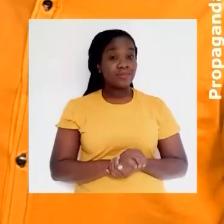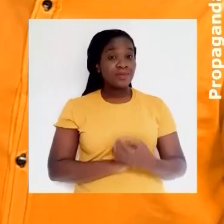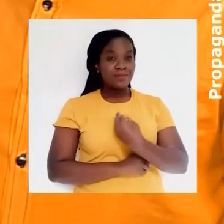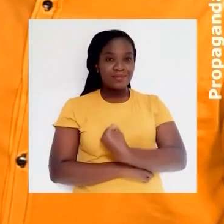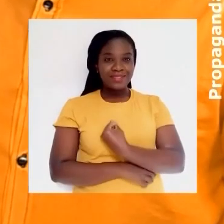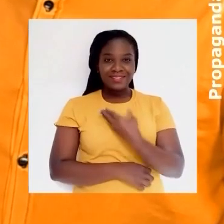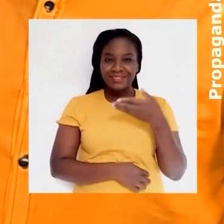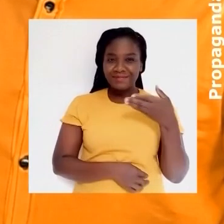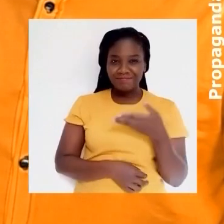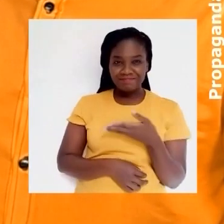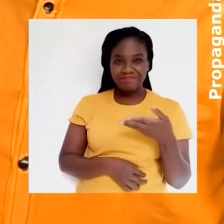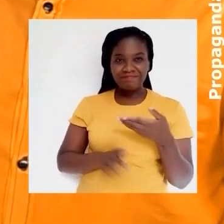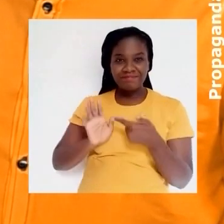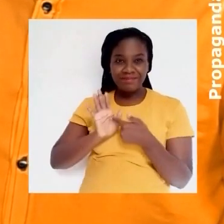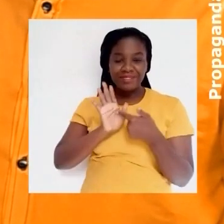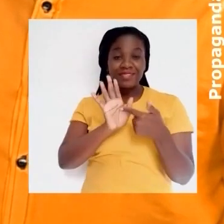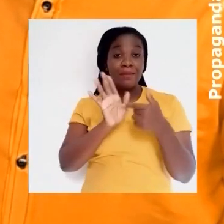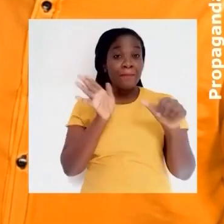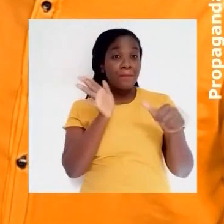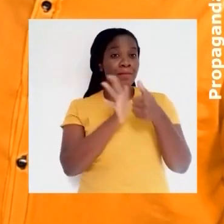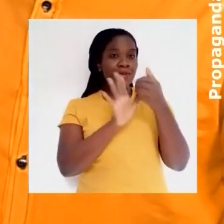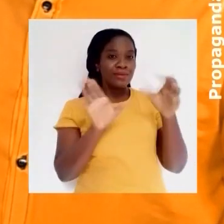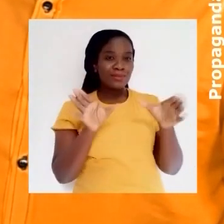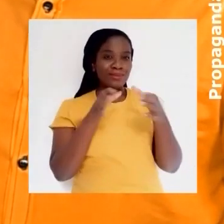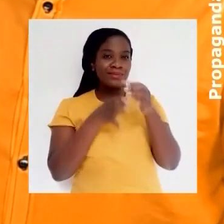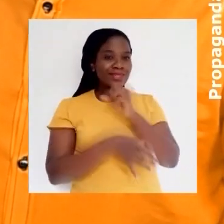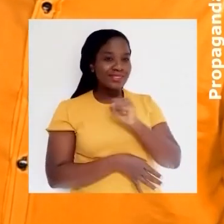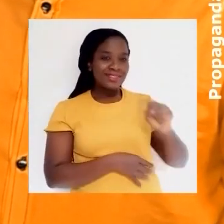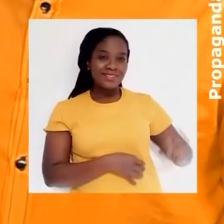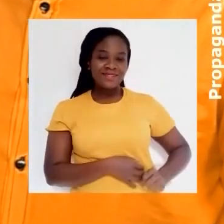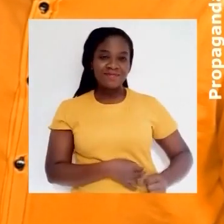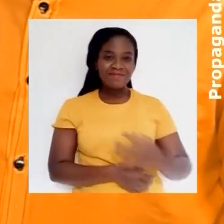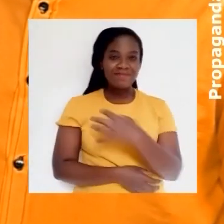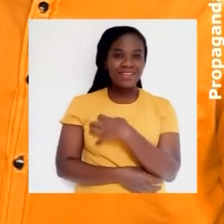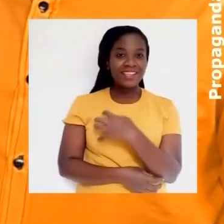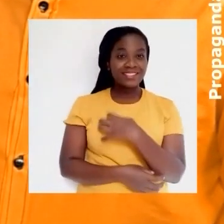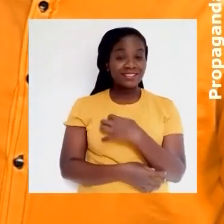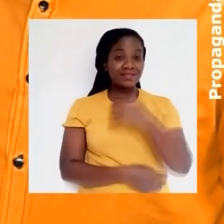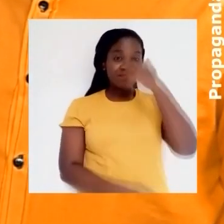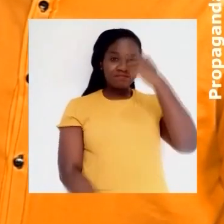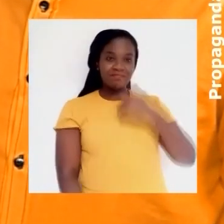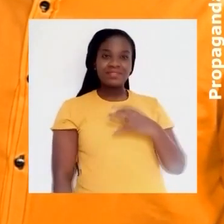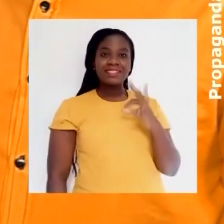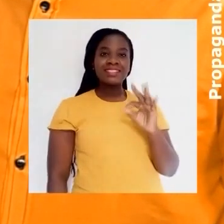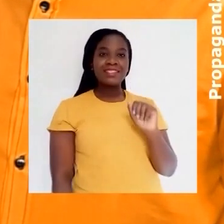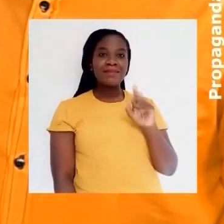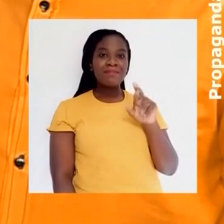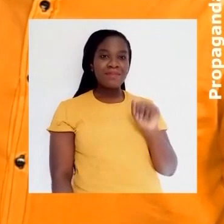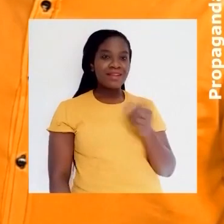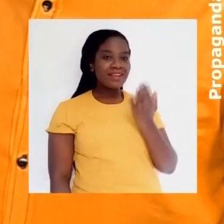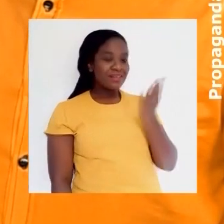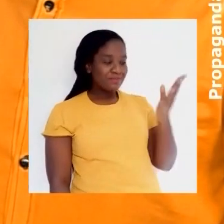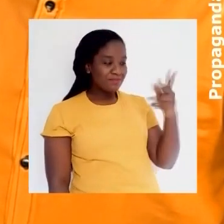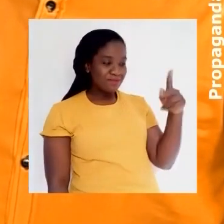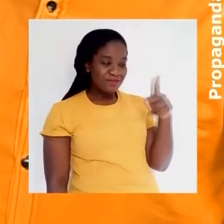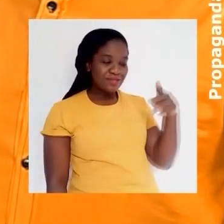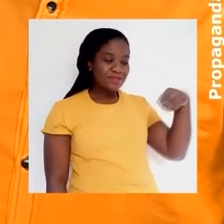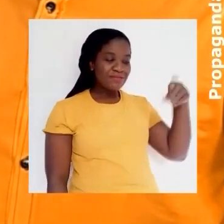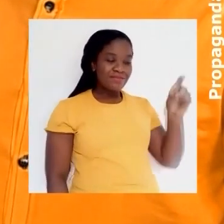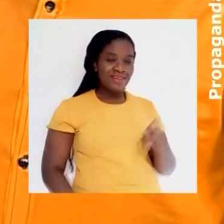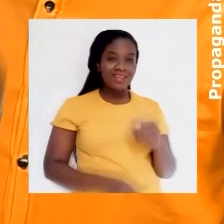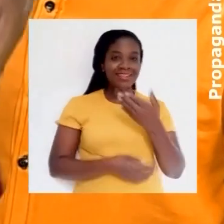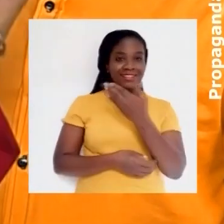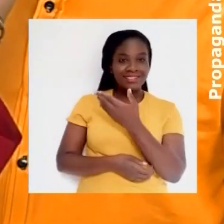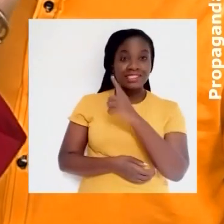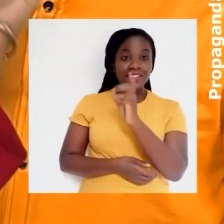Estamos aqui pra apresentar a primeira chapa coletiva ao Senado da Bahia. Me chamo Tamara Azevedo. Estou aqui com o professor